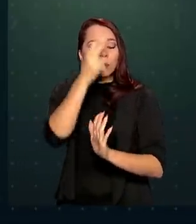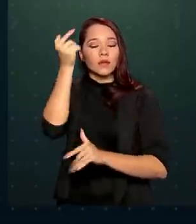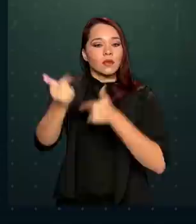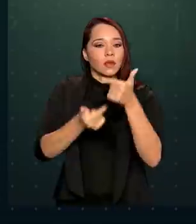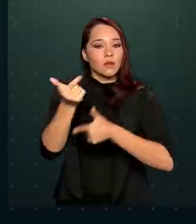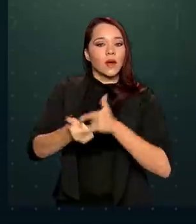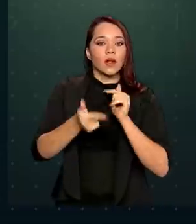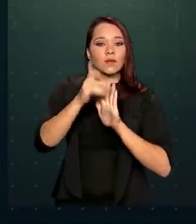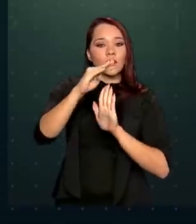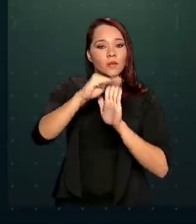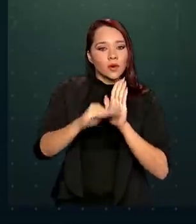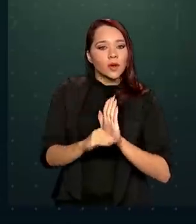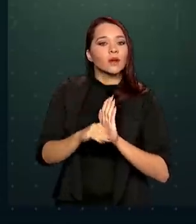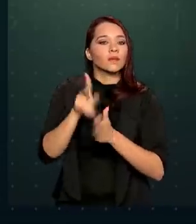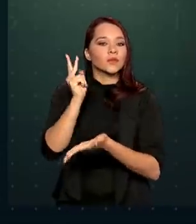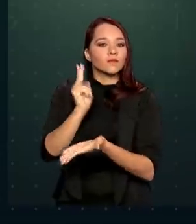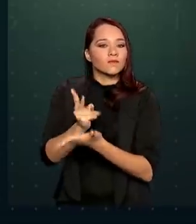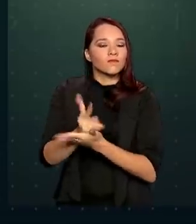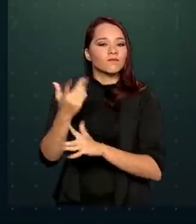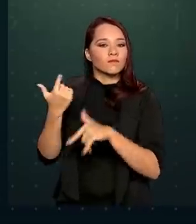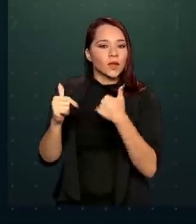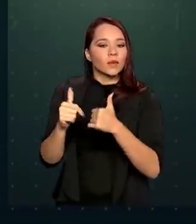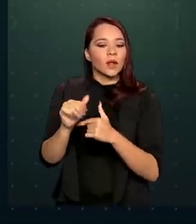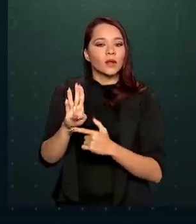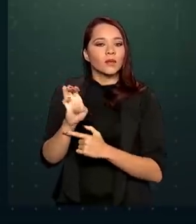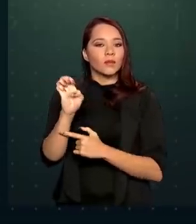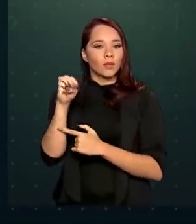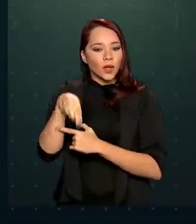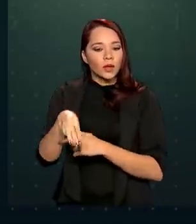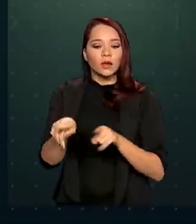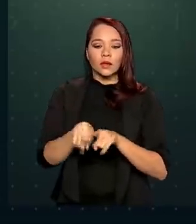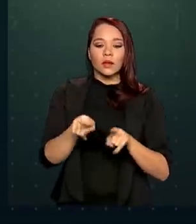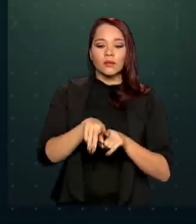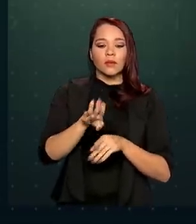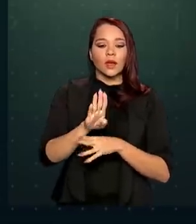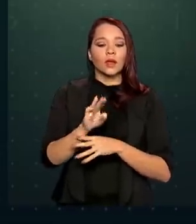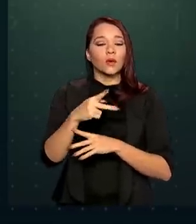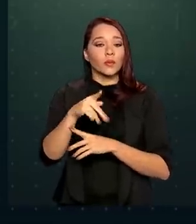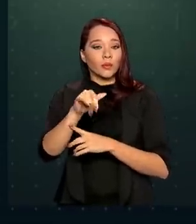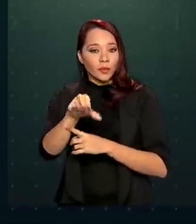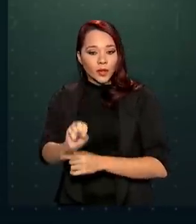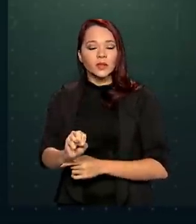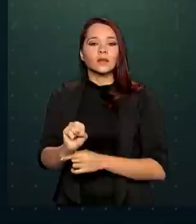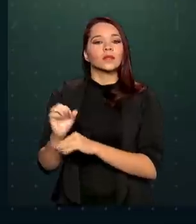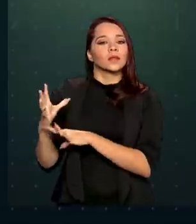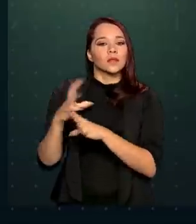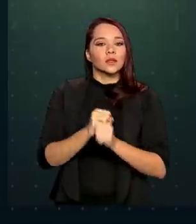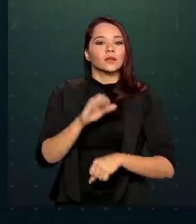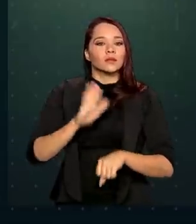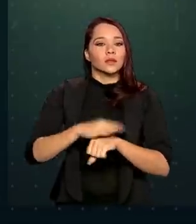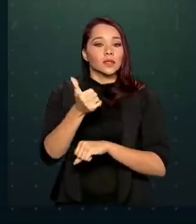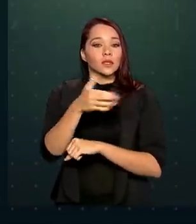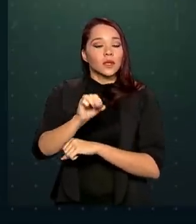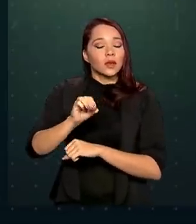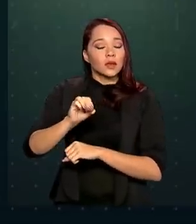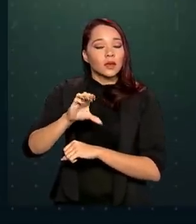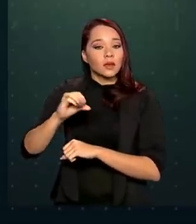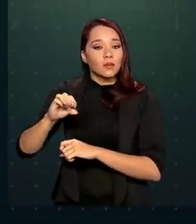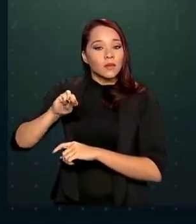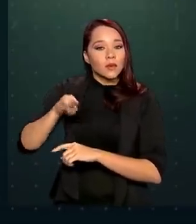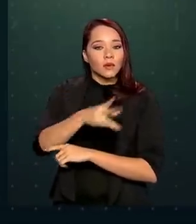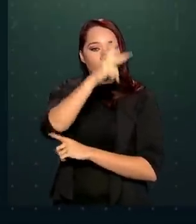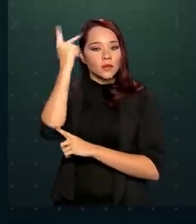Programa de Manutenção do Emprego, o BEM, e o abono social do PIS. São mais de 100 milhões de pessoas recebendo